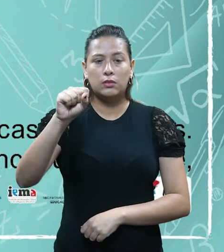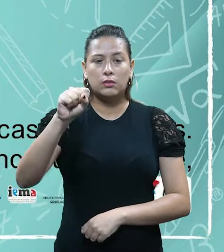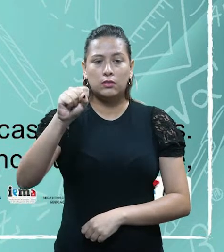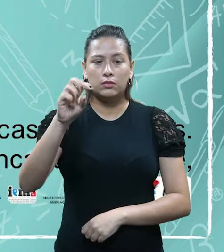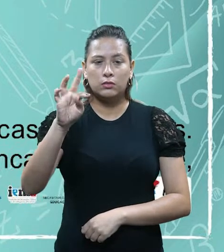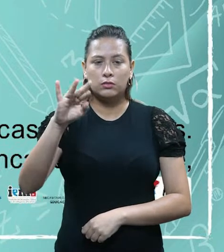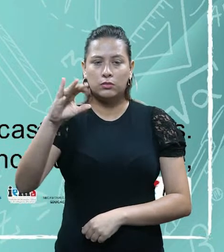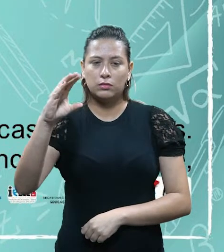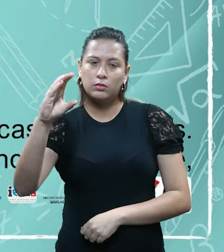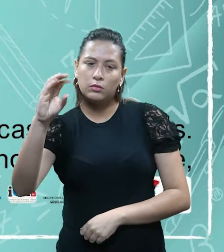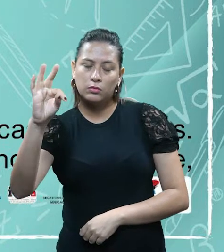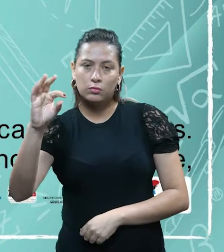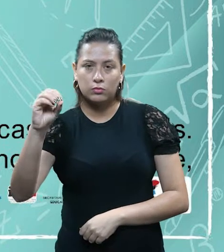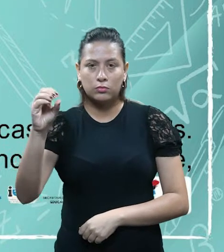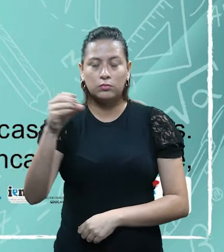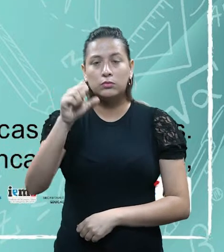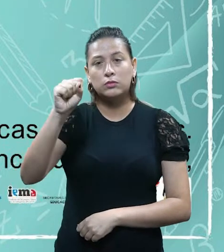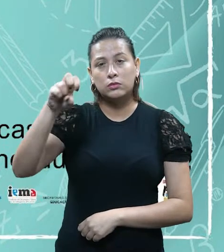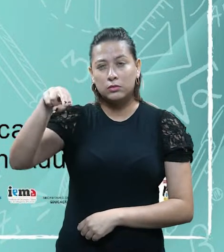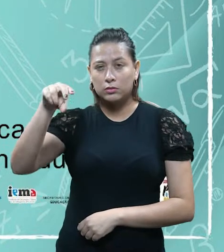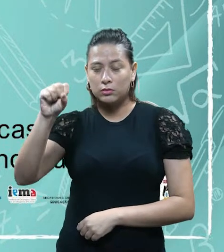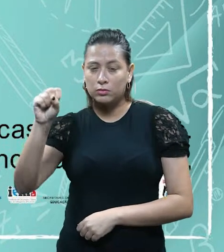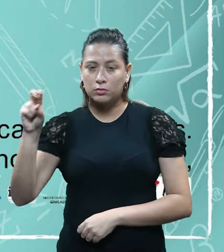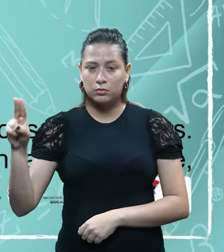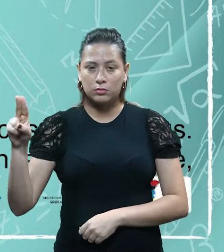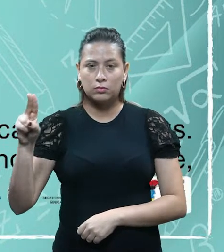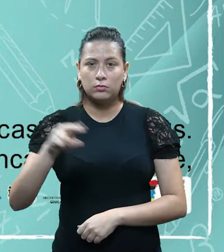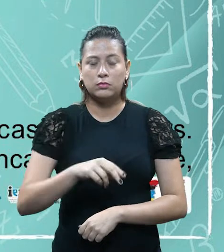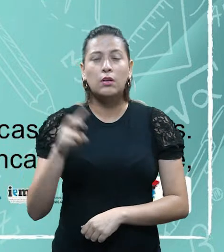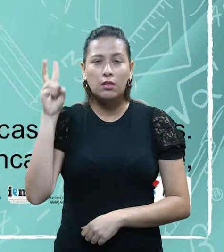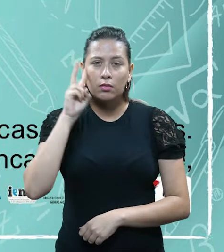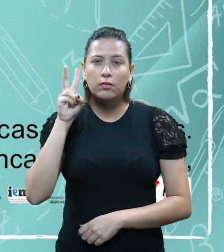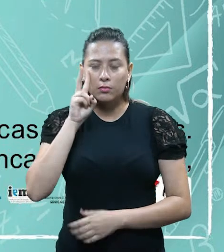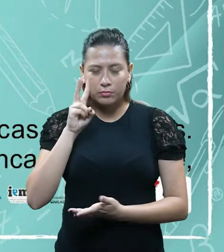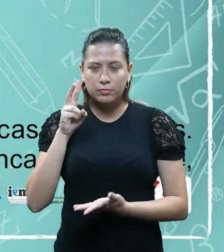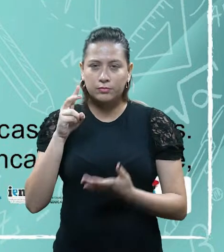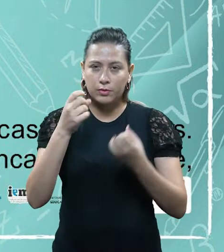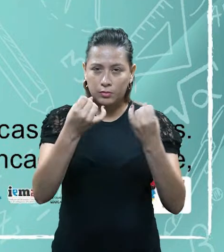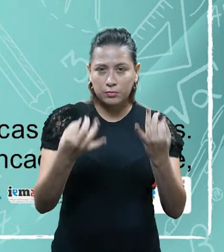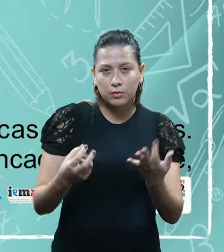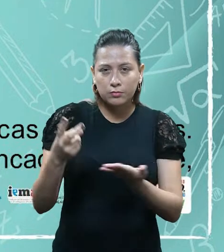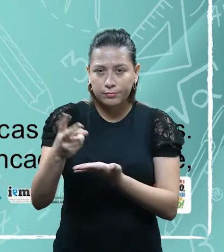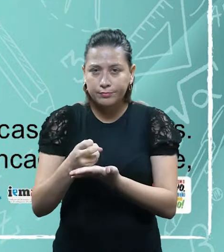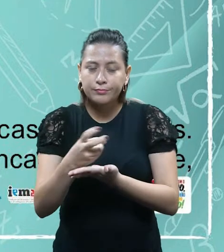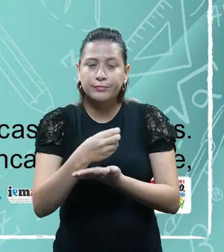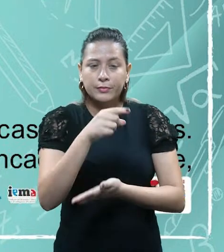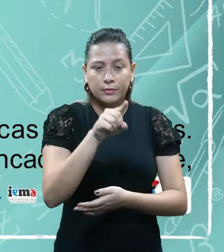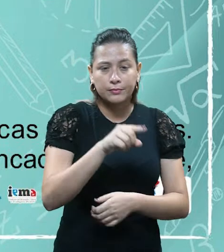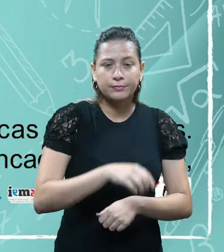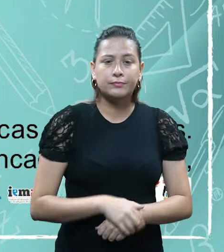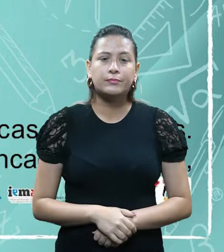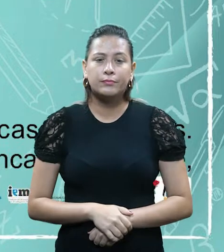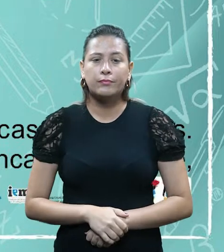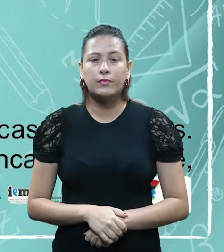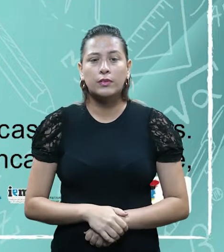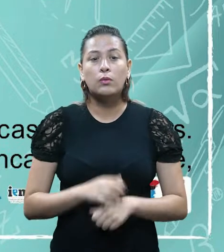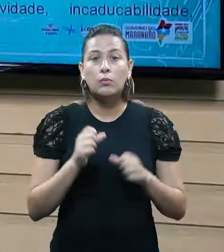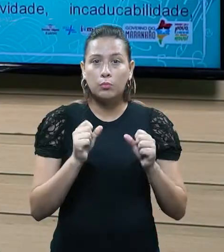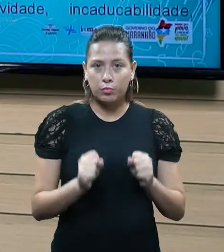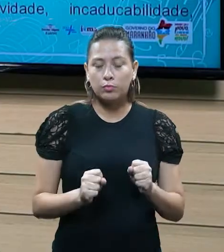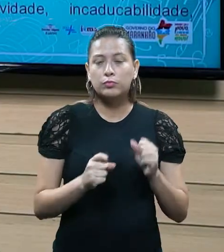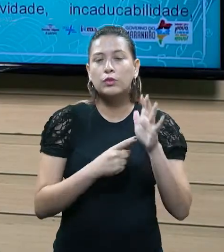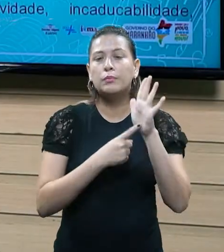lembram que a gente falou que o tributo, ele é instituído por lei estrito senso, né, é instituir o tributo no seu território nacional,